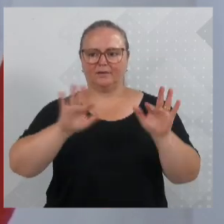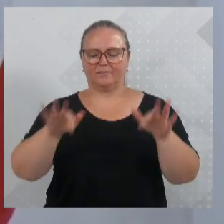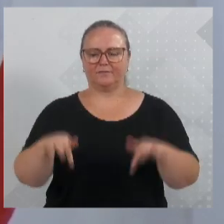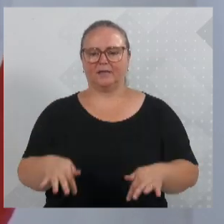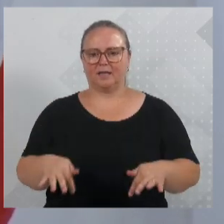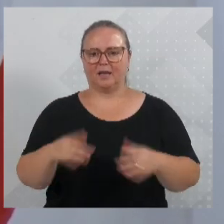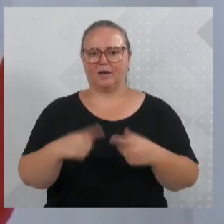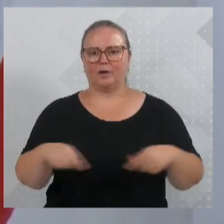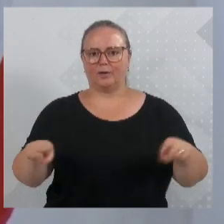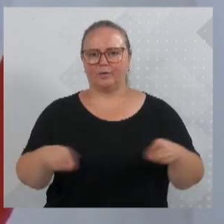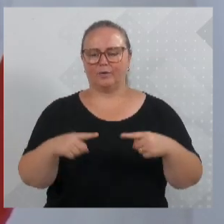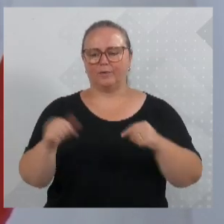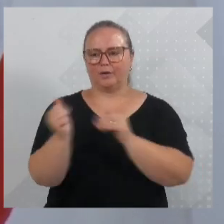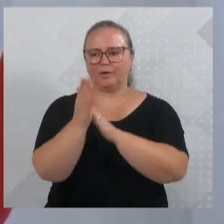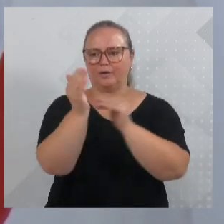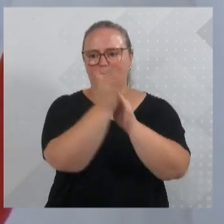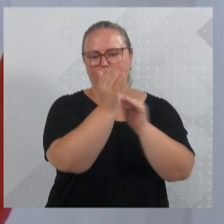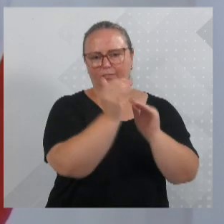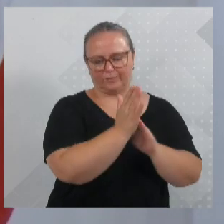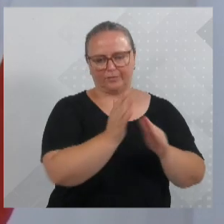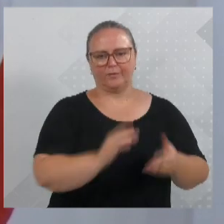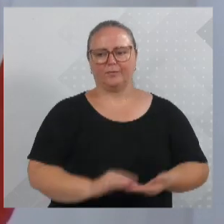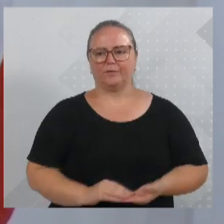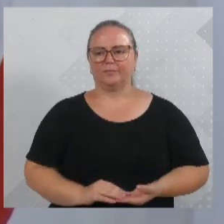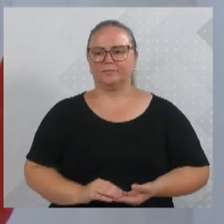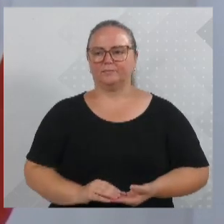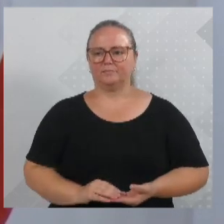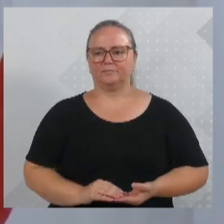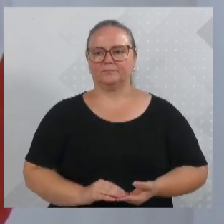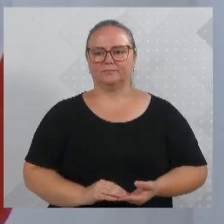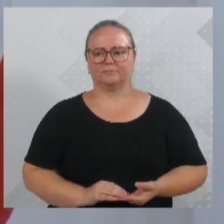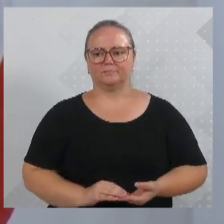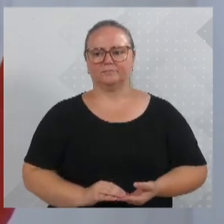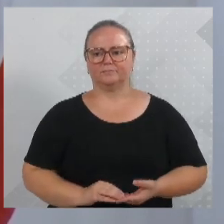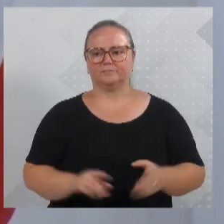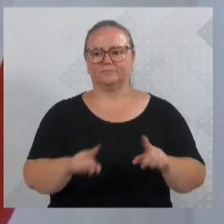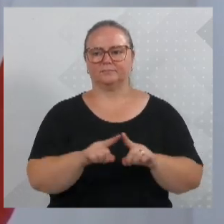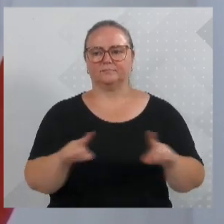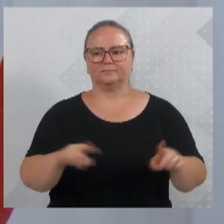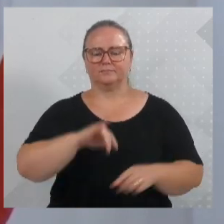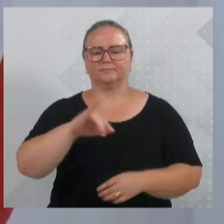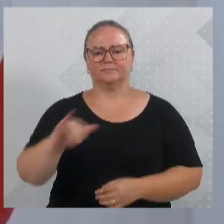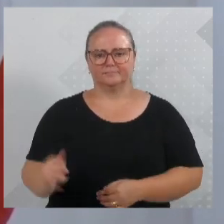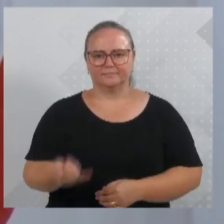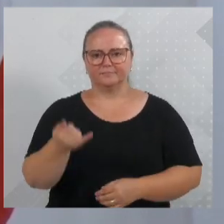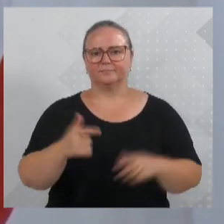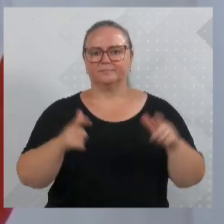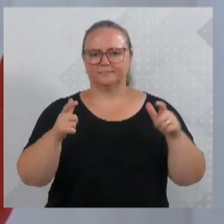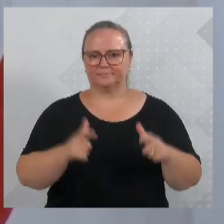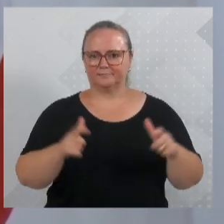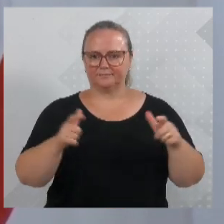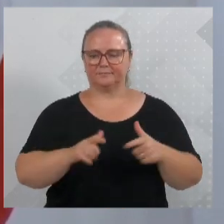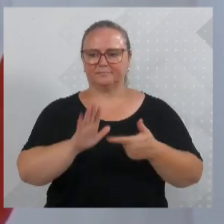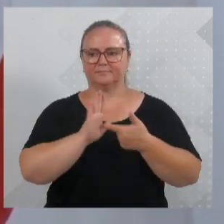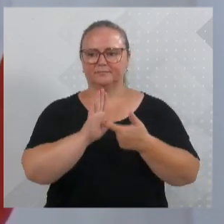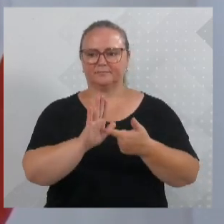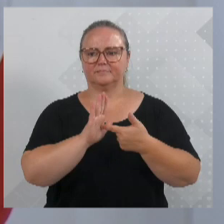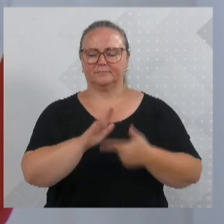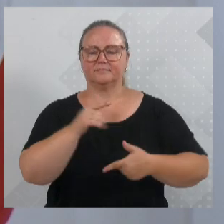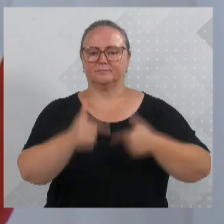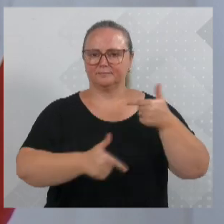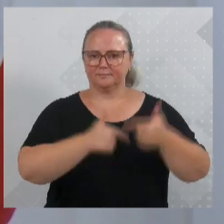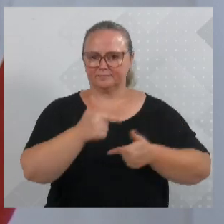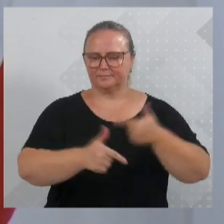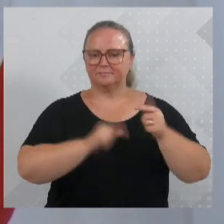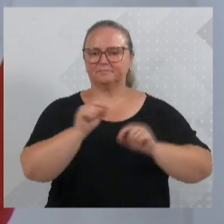brincando aqui com o vereador Jovino. Mas, enfim, eu quero aproveitar o espaço aqui para a gente mostrar os trabalhos e os